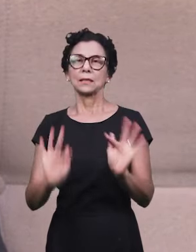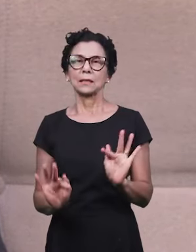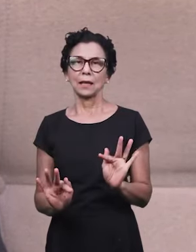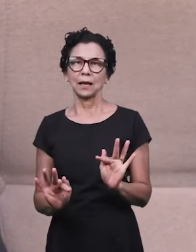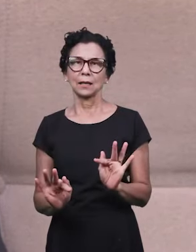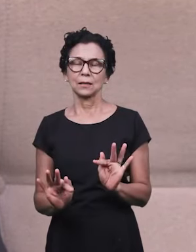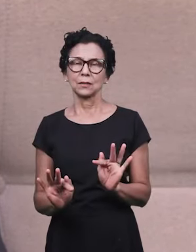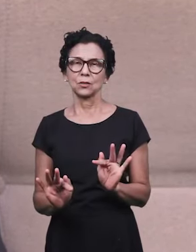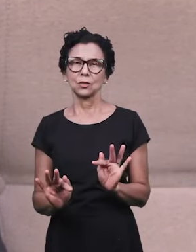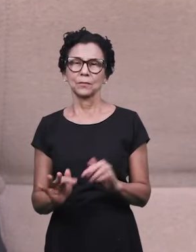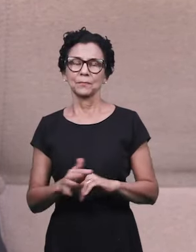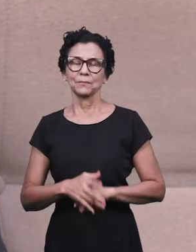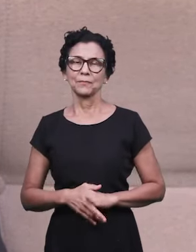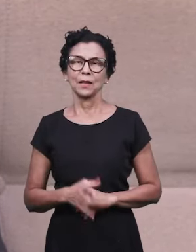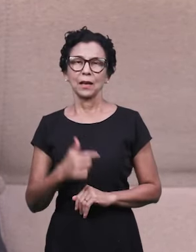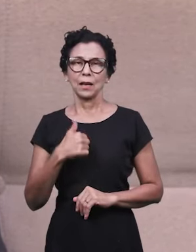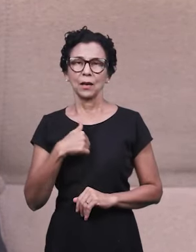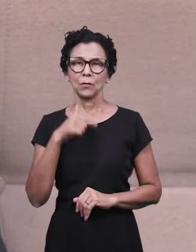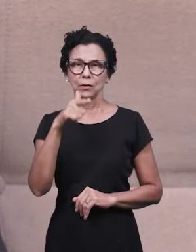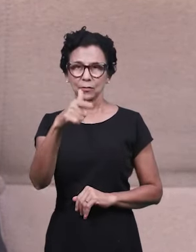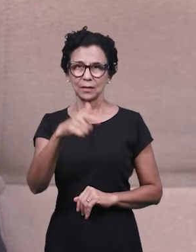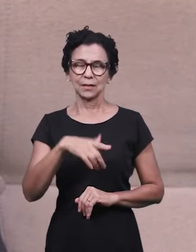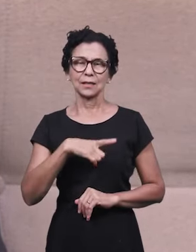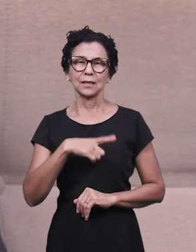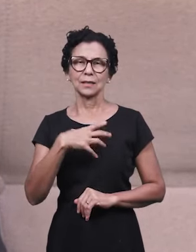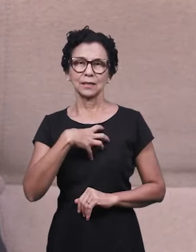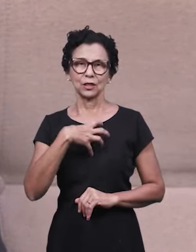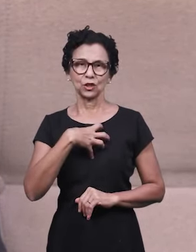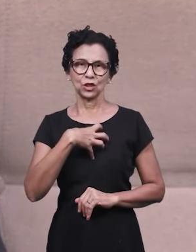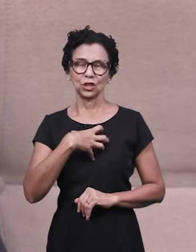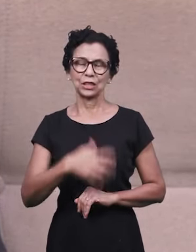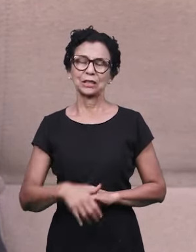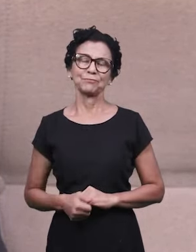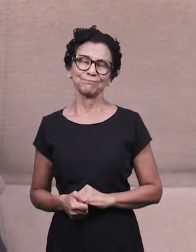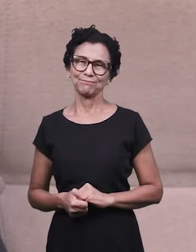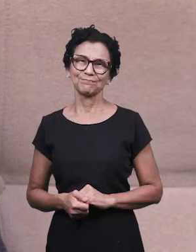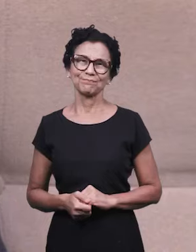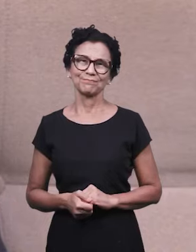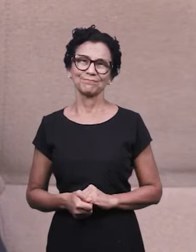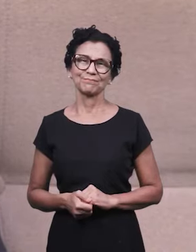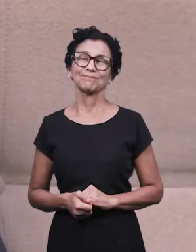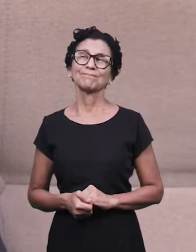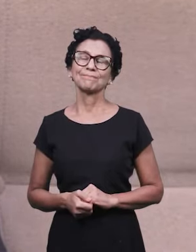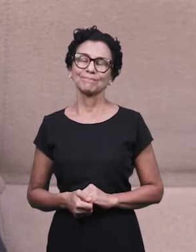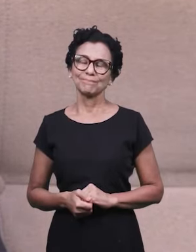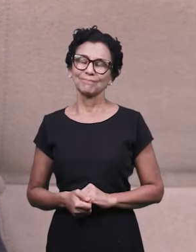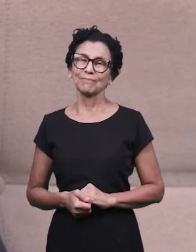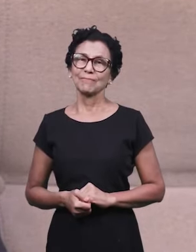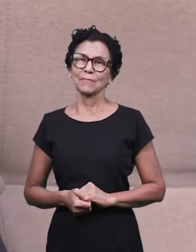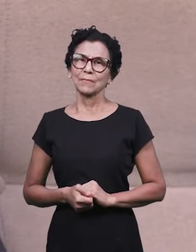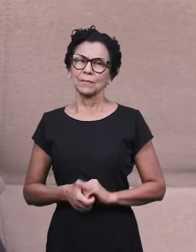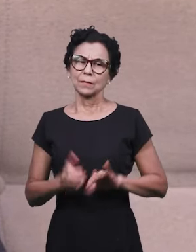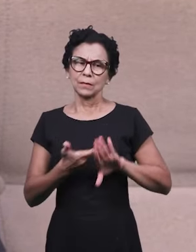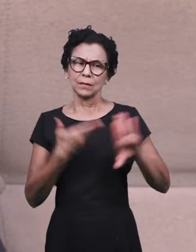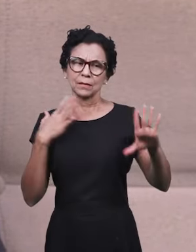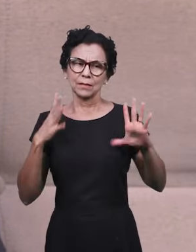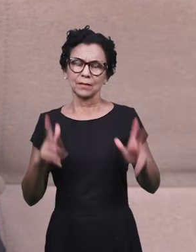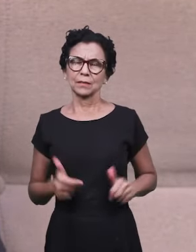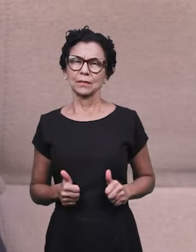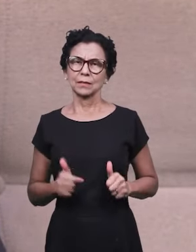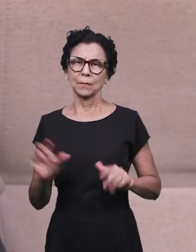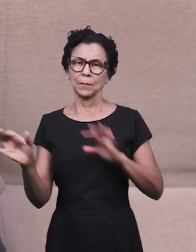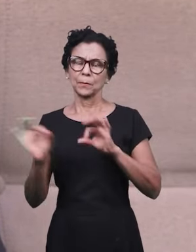que você pode ter e este momento requer exatamente estarmos preparados,